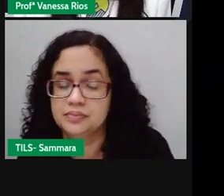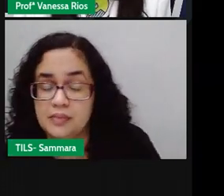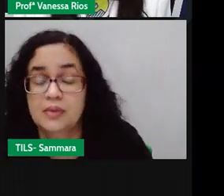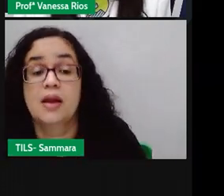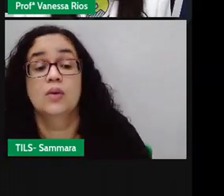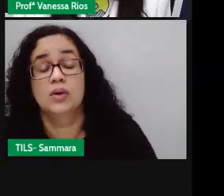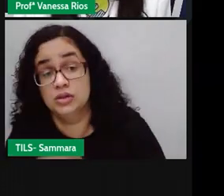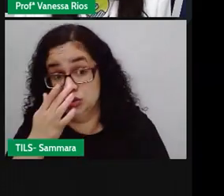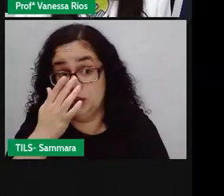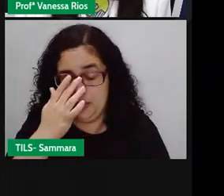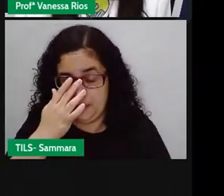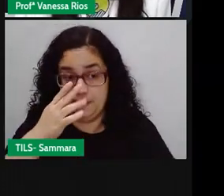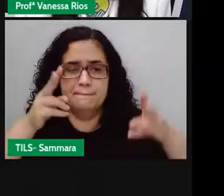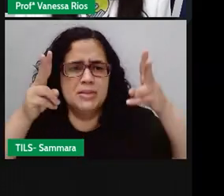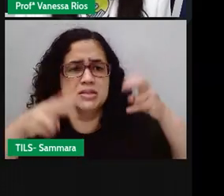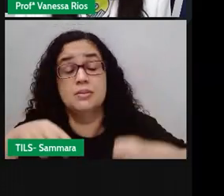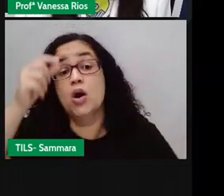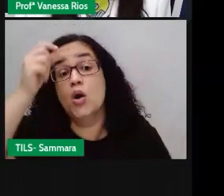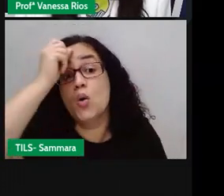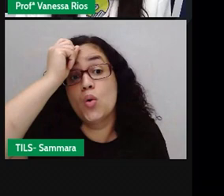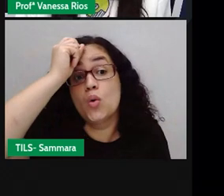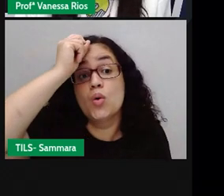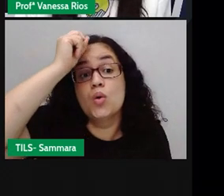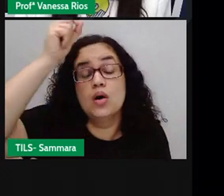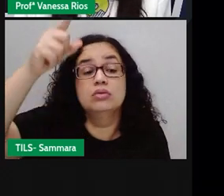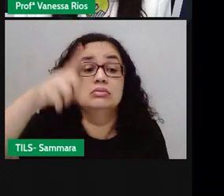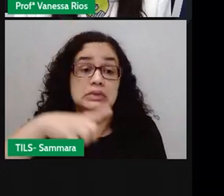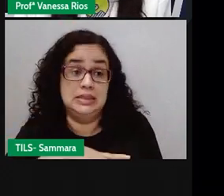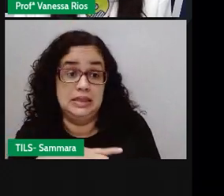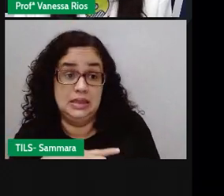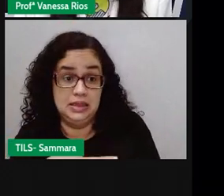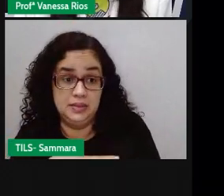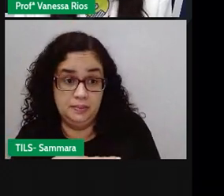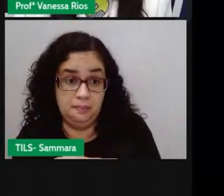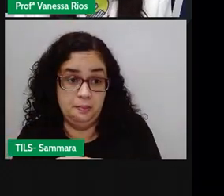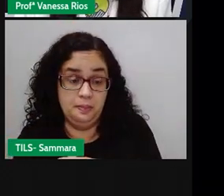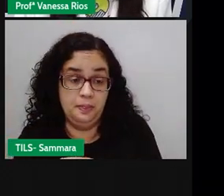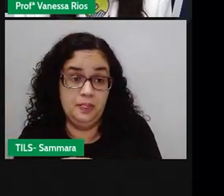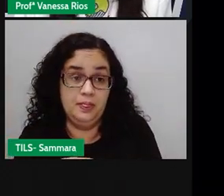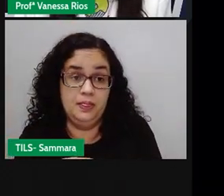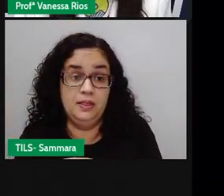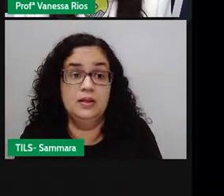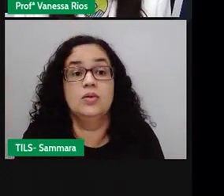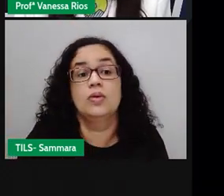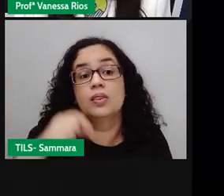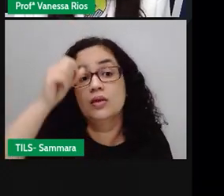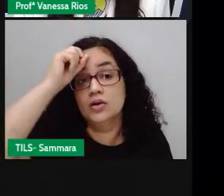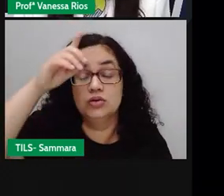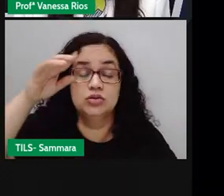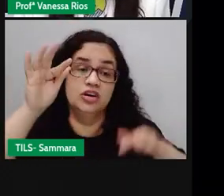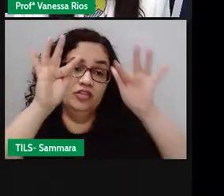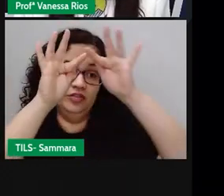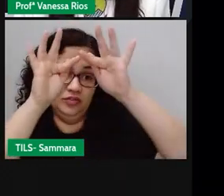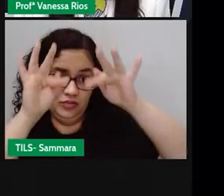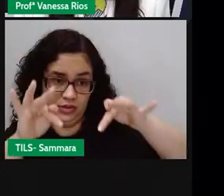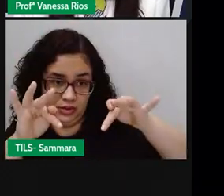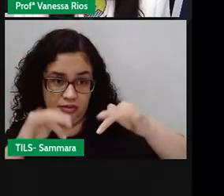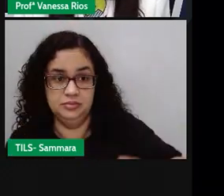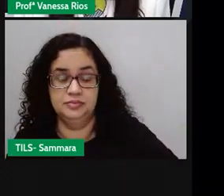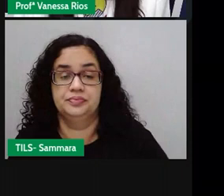a gente percebe aí? Que ideia esse parágrafo apresenta? Apresenta uma ideia de finalização.